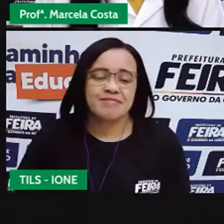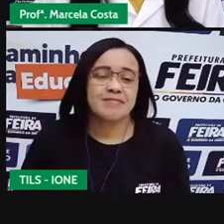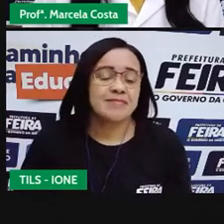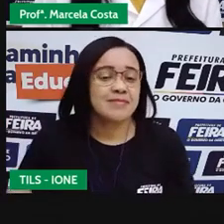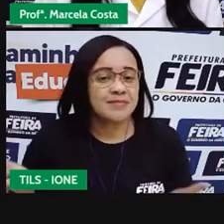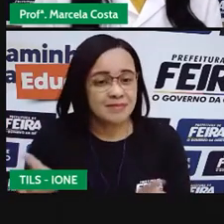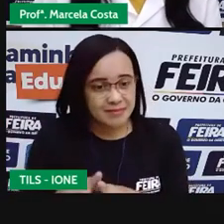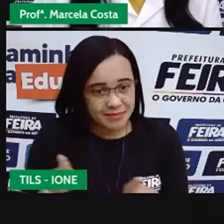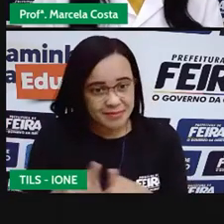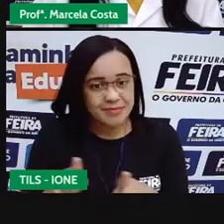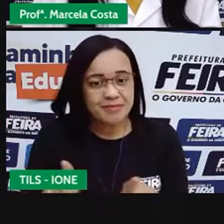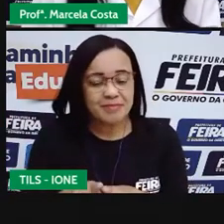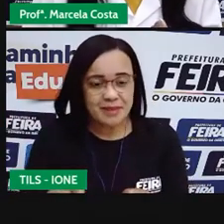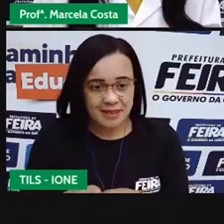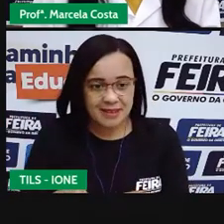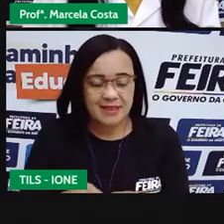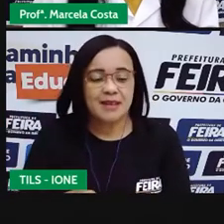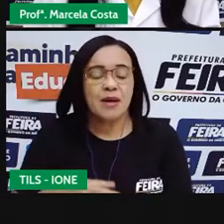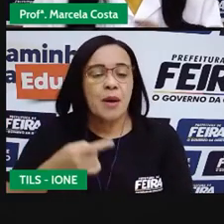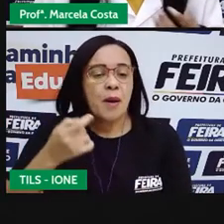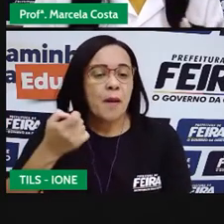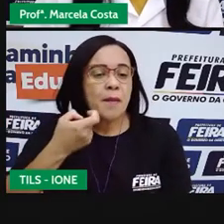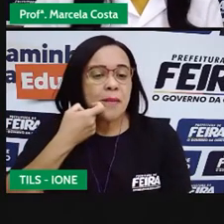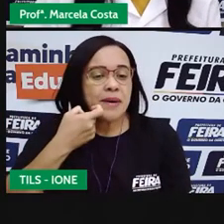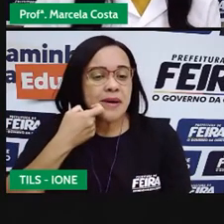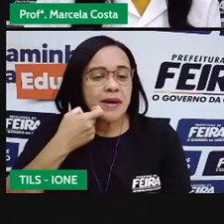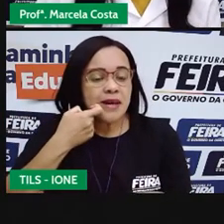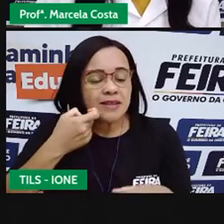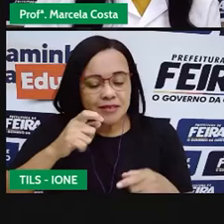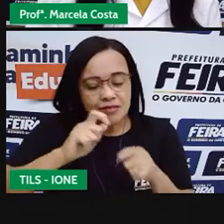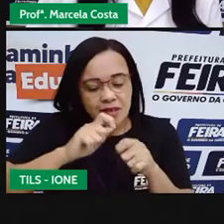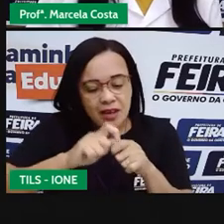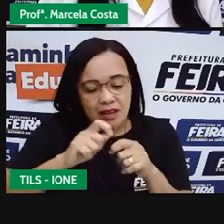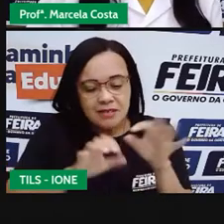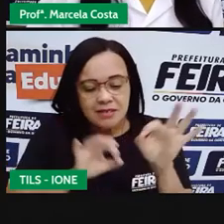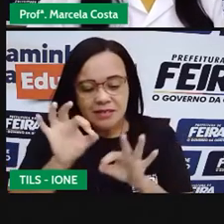Os peixes podem ser feitos de papelão,